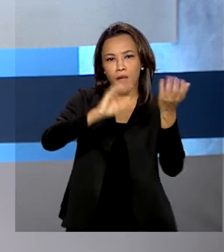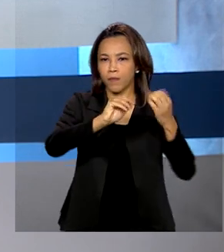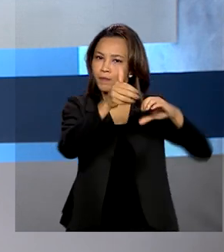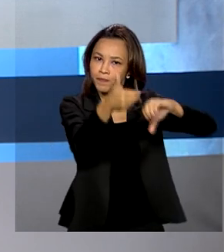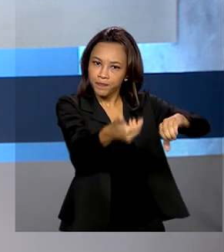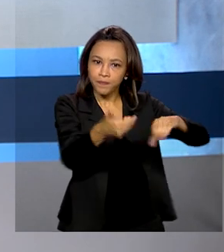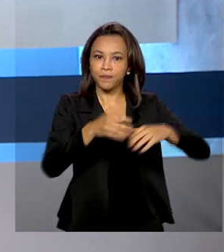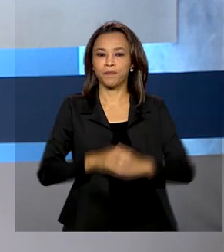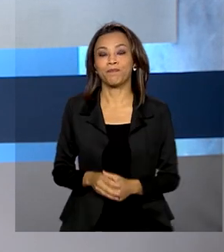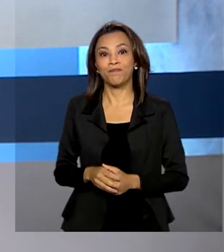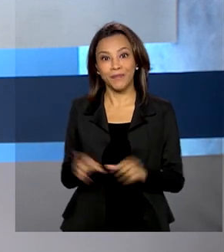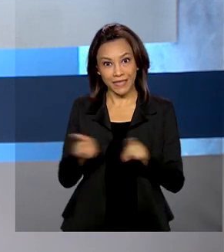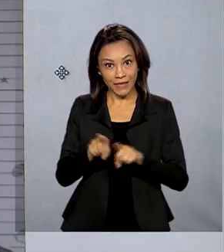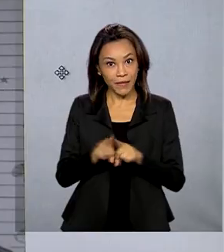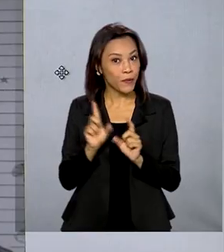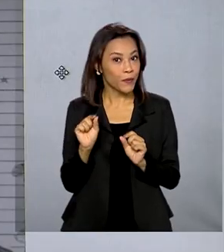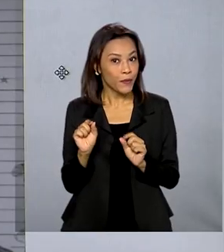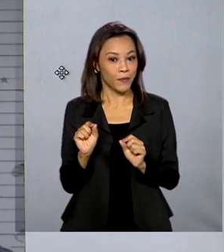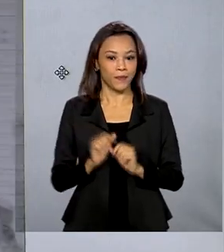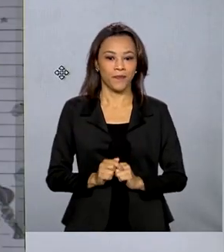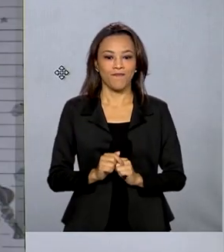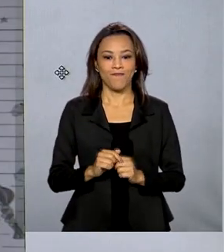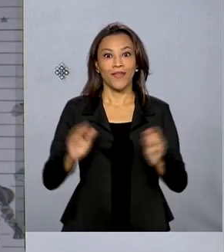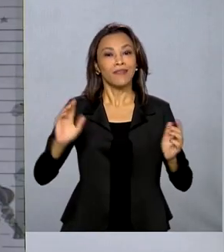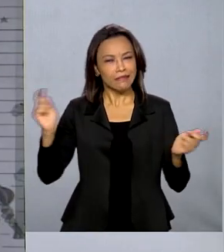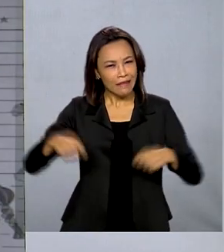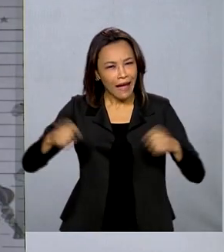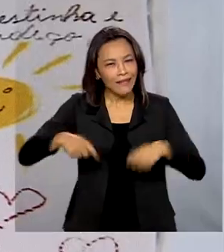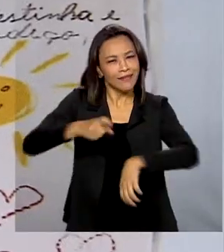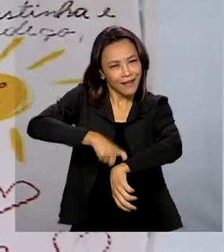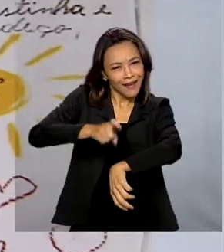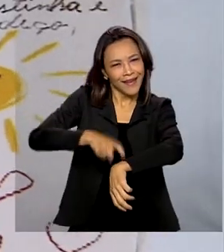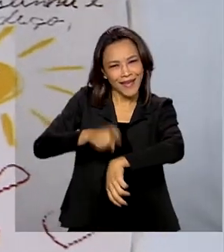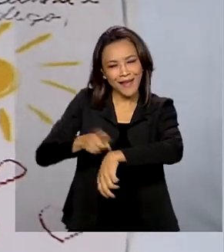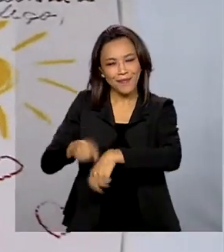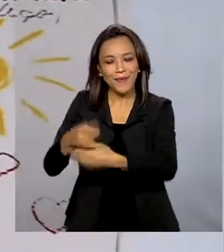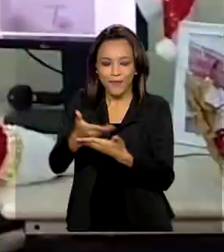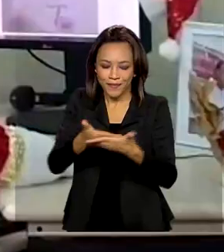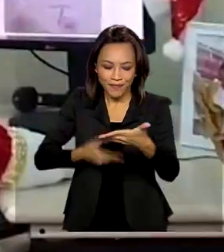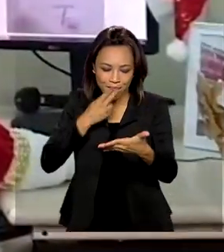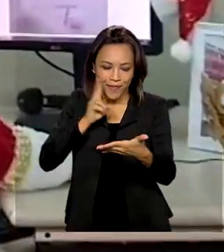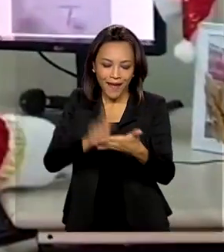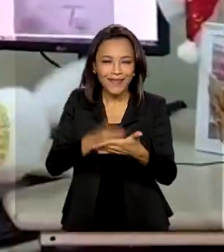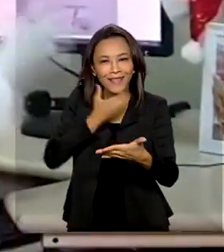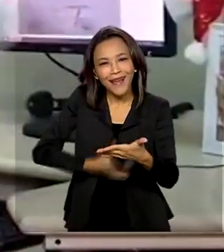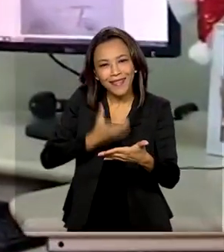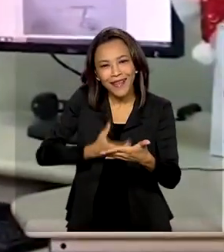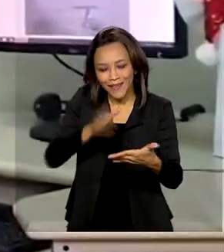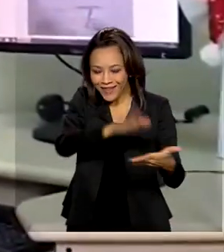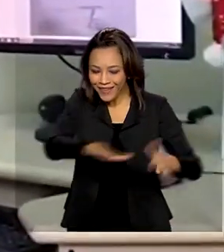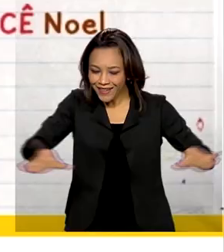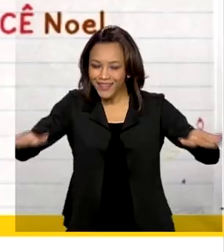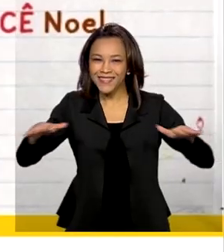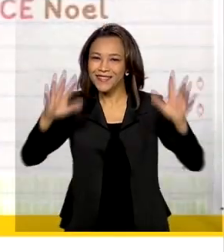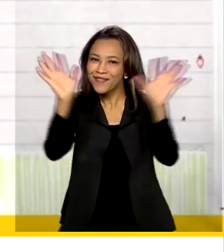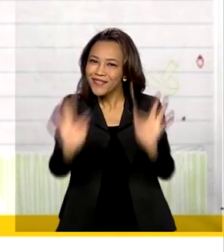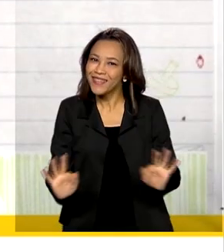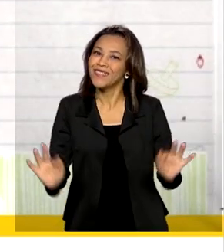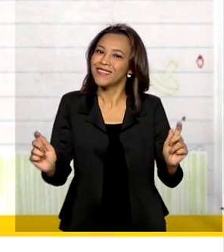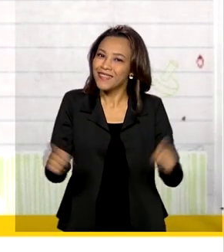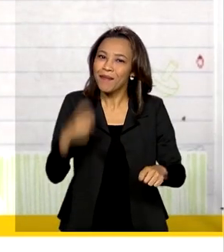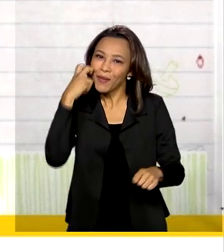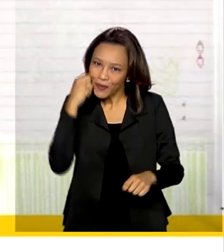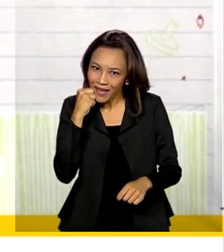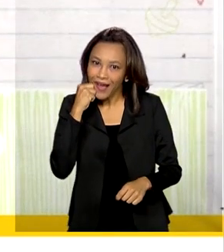Nacional. E veja também, ainda dá tempo de adotar uma cartinha de Natal e fazer uma criança mais feliz. A